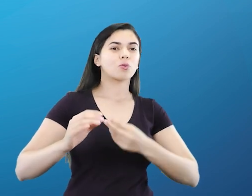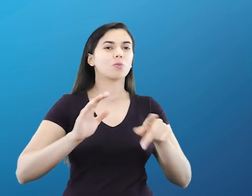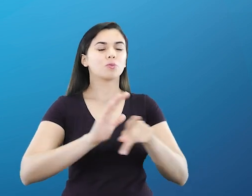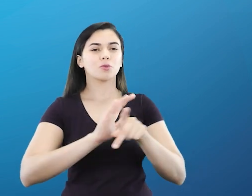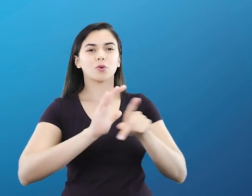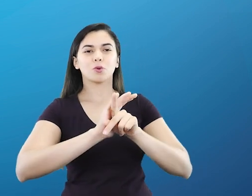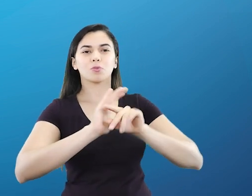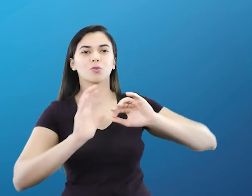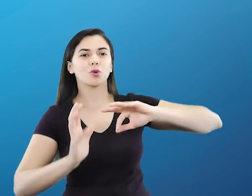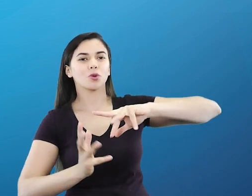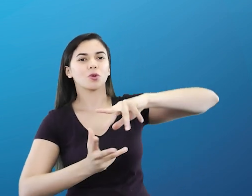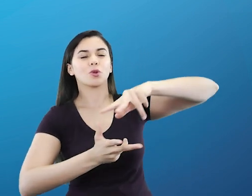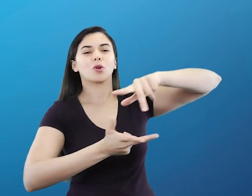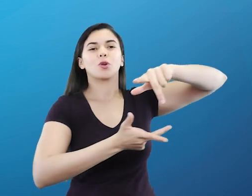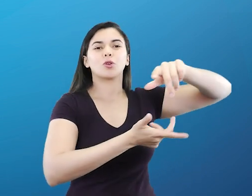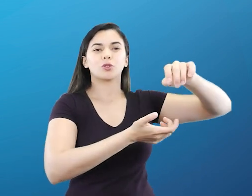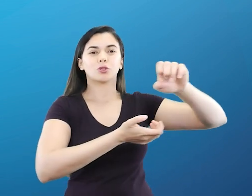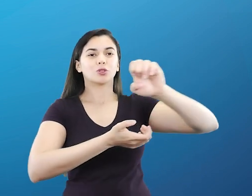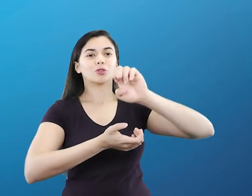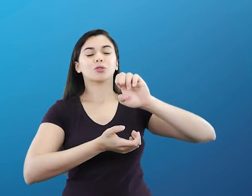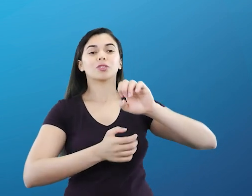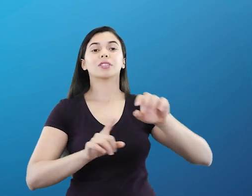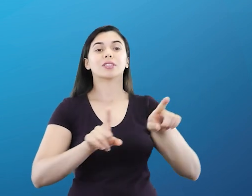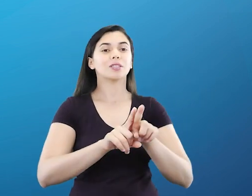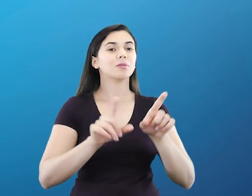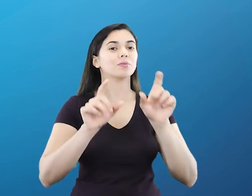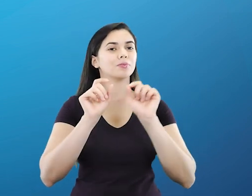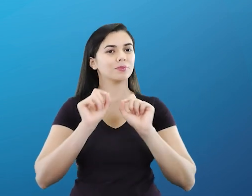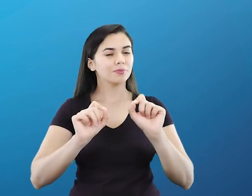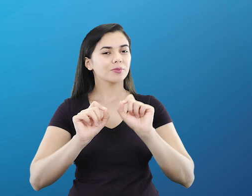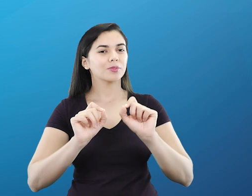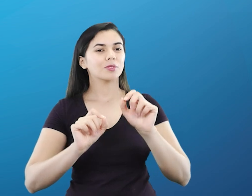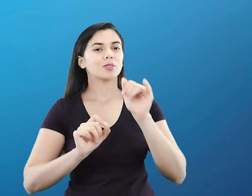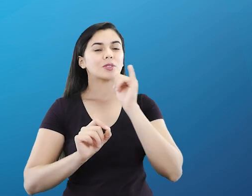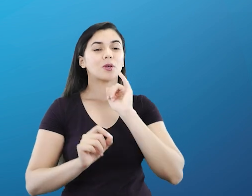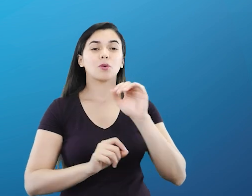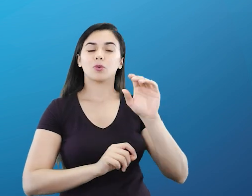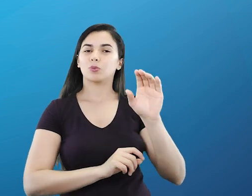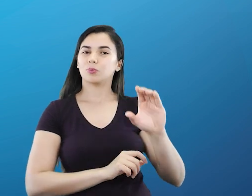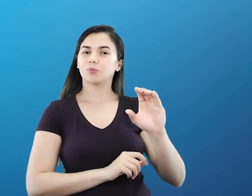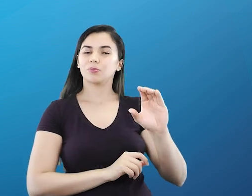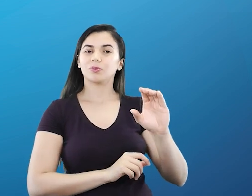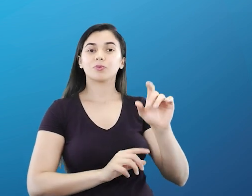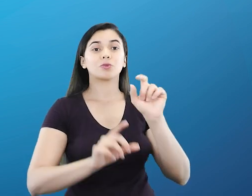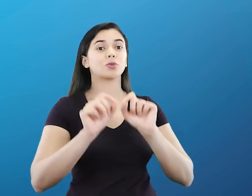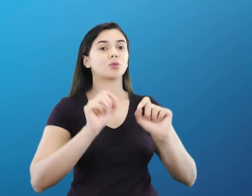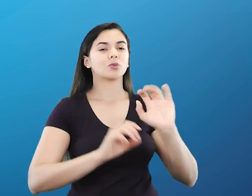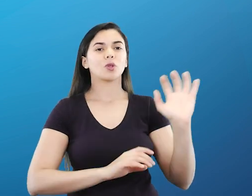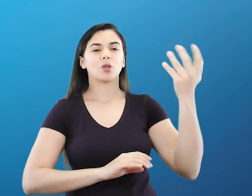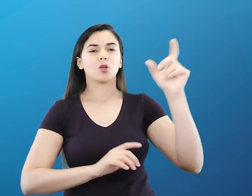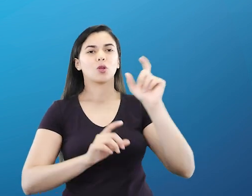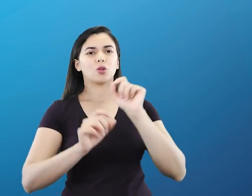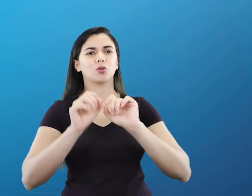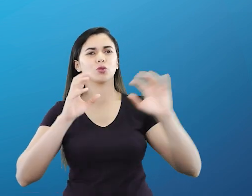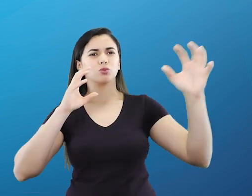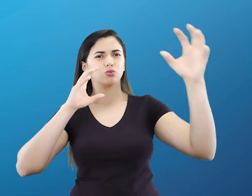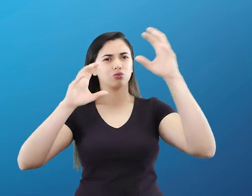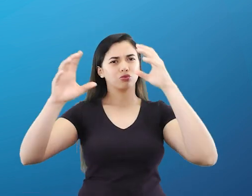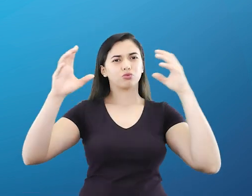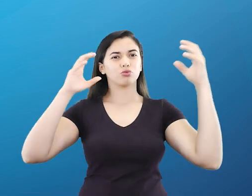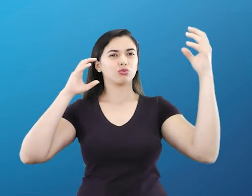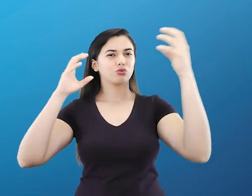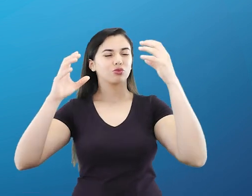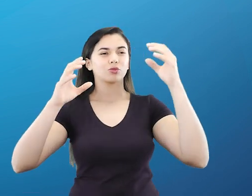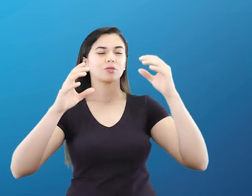ecossistemas. B, movimentação das correntes marítimas da biosfera. C, ocorrência de tempestades de corpos